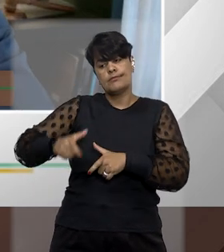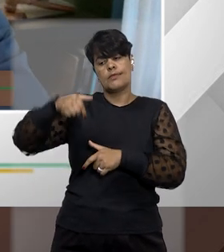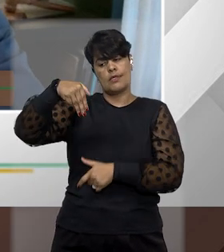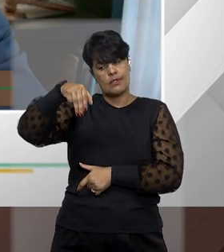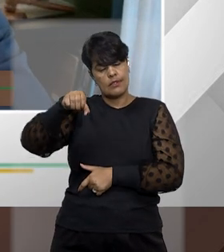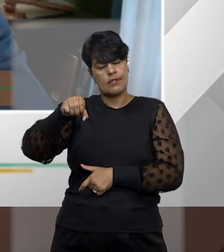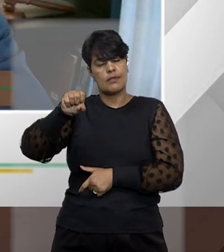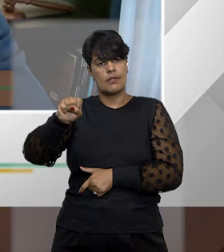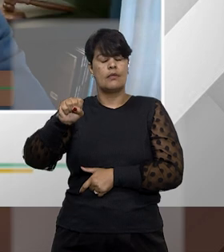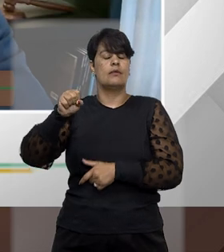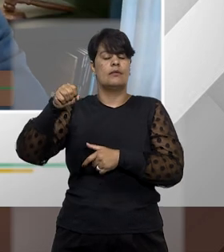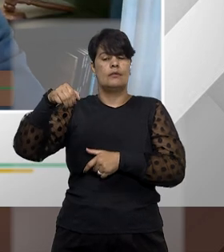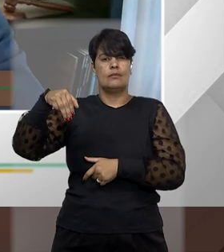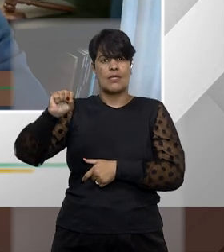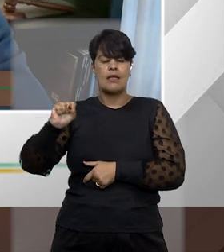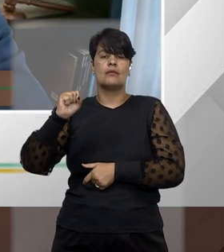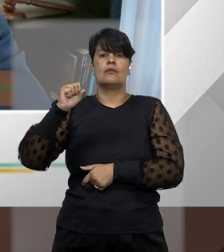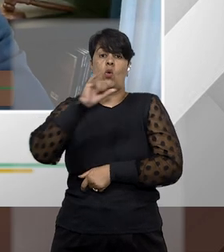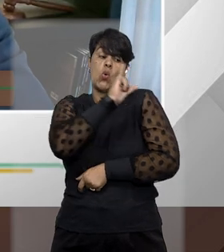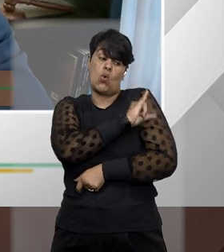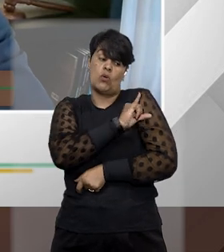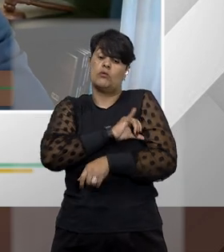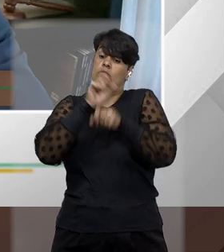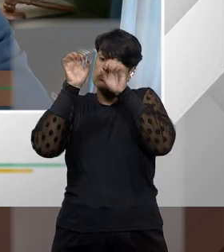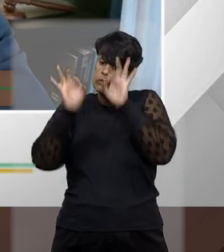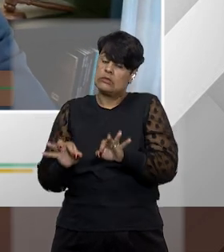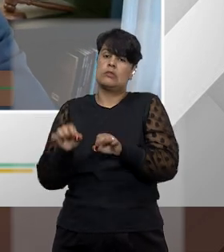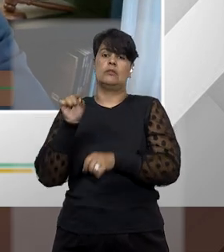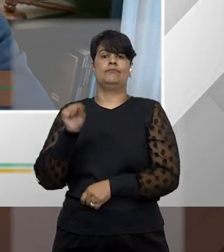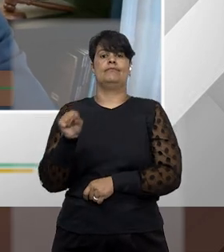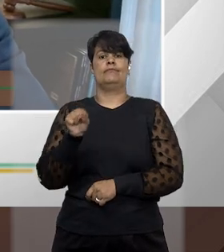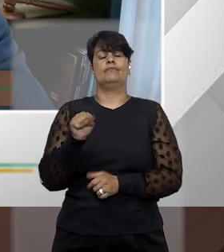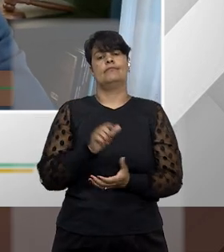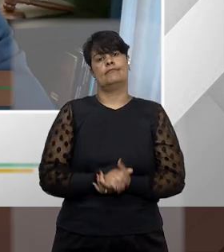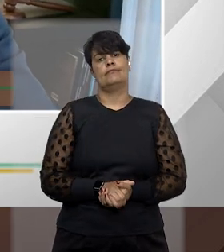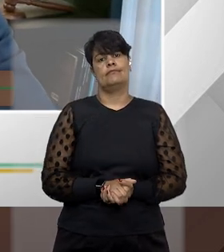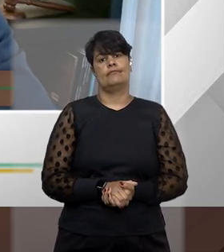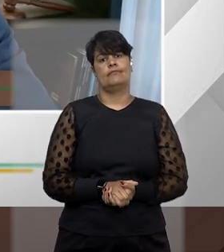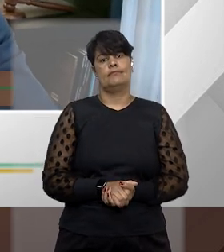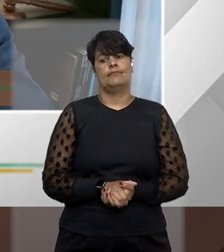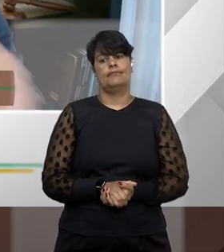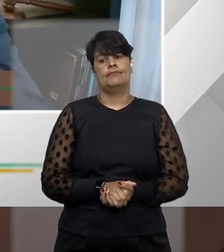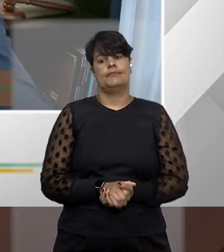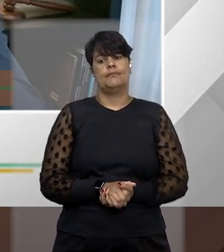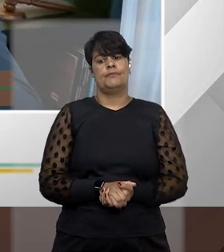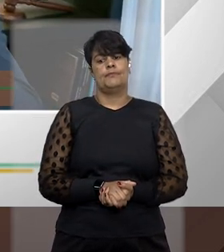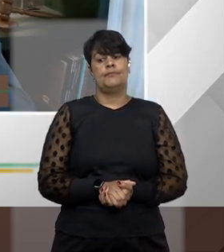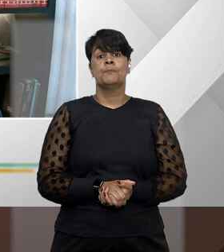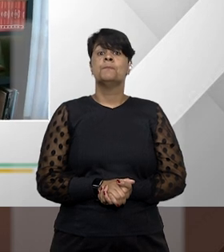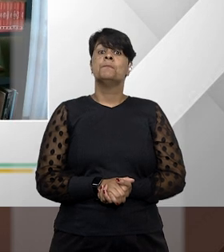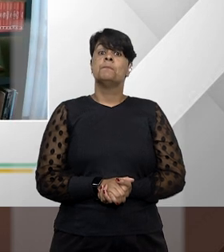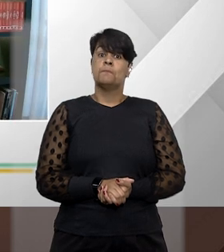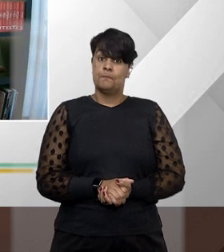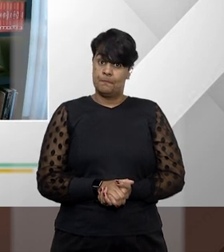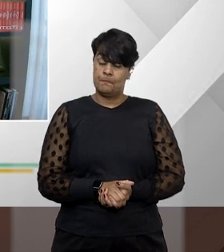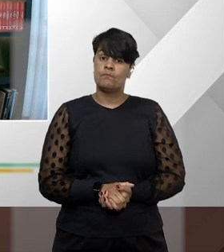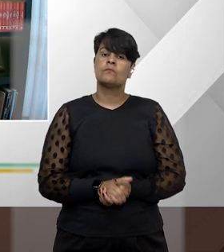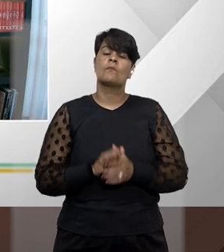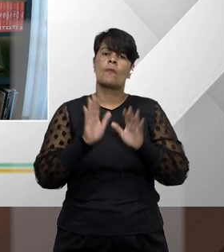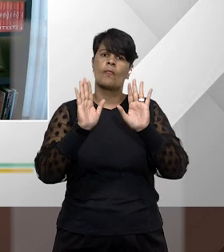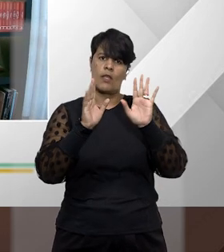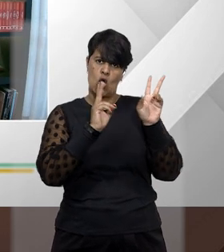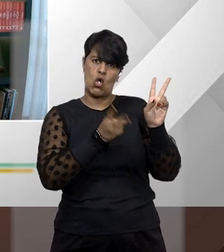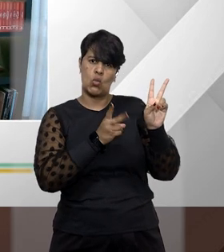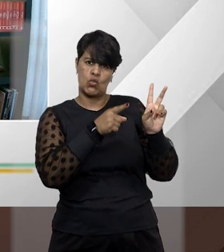município na subseção no foro do juízo do Rio de Janeiro ainda com você